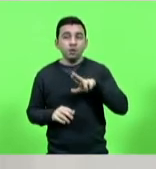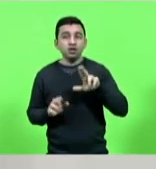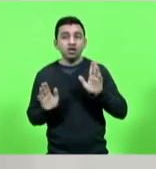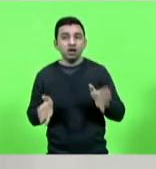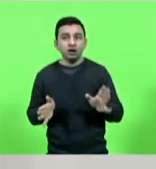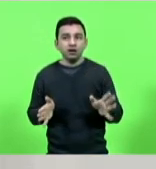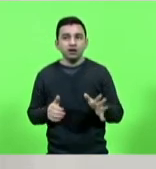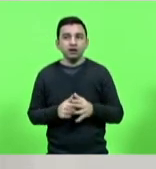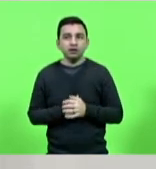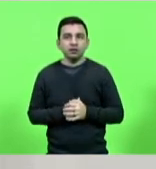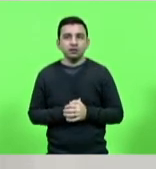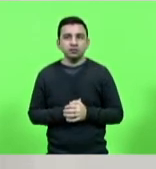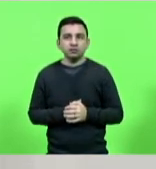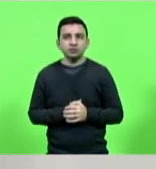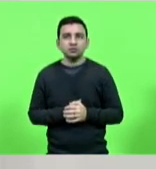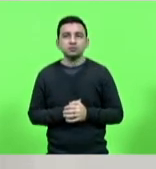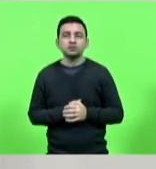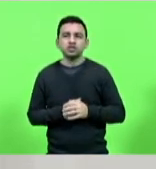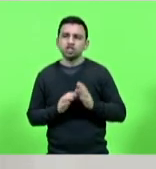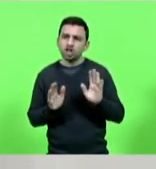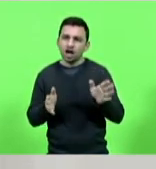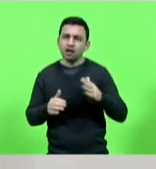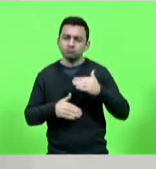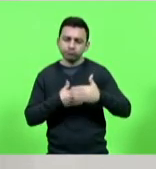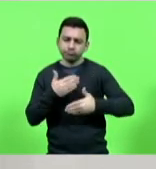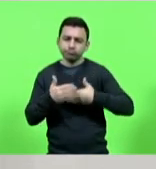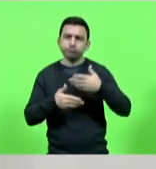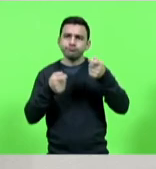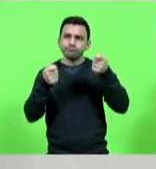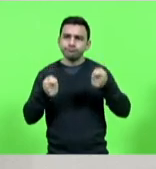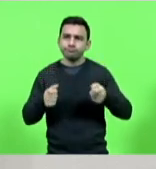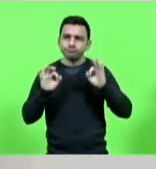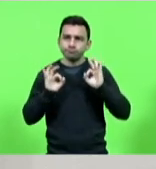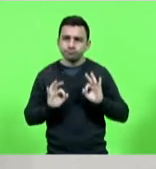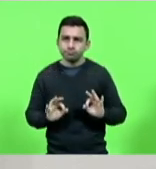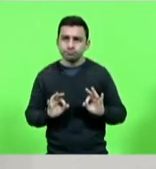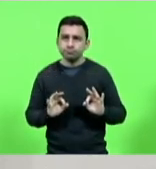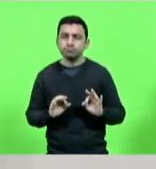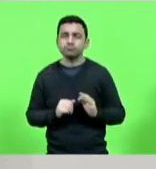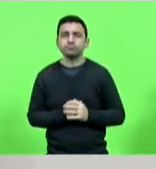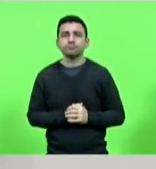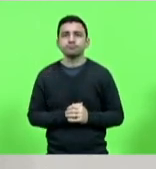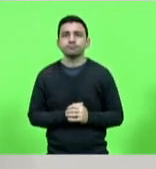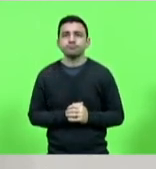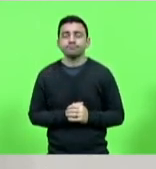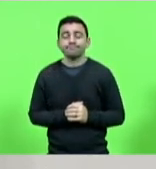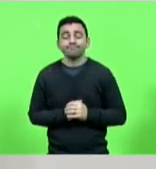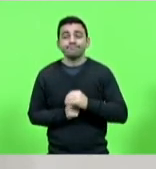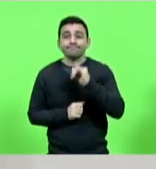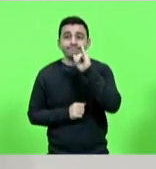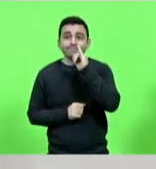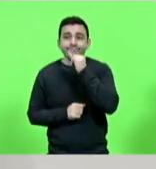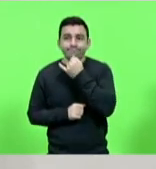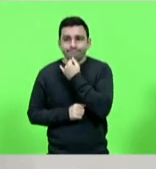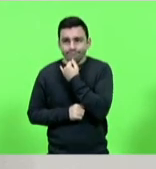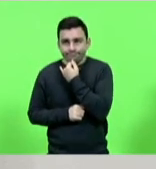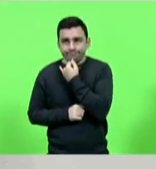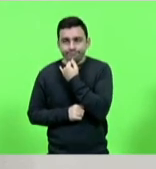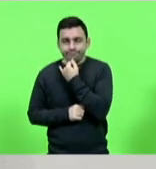que foram consolidadas depois de um determinado período e, lamentavelmente, nós